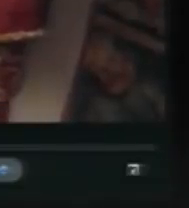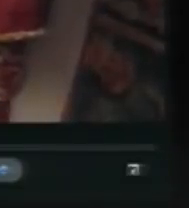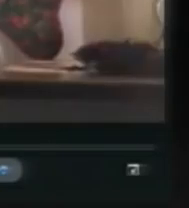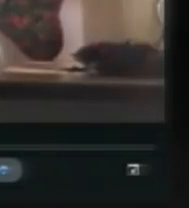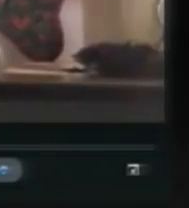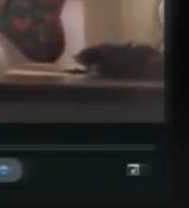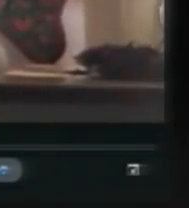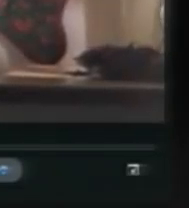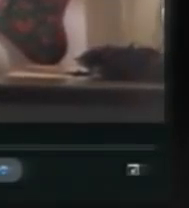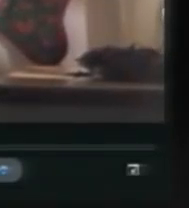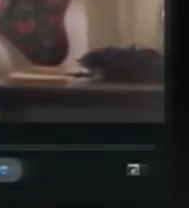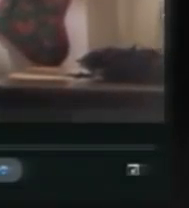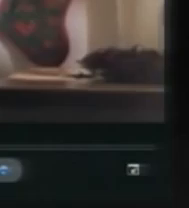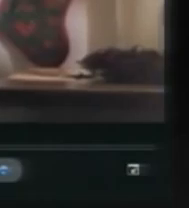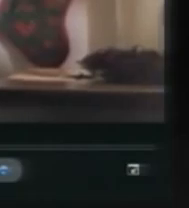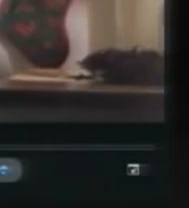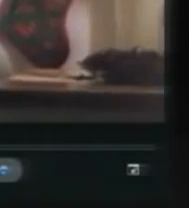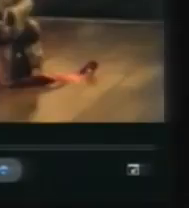Meia na janela